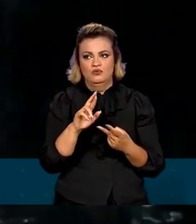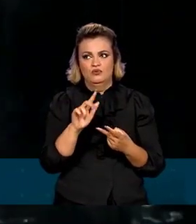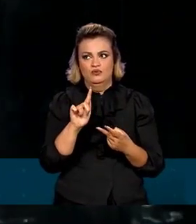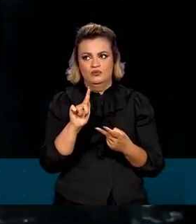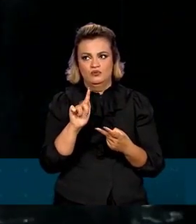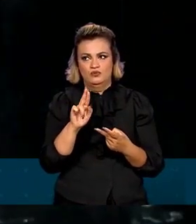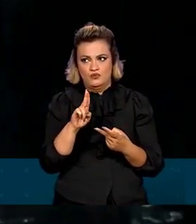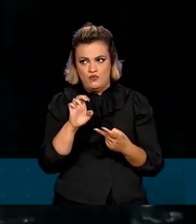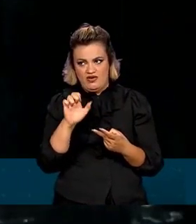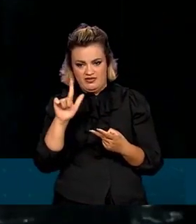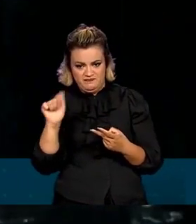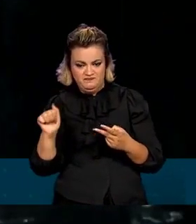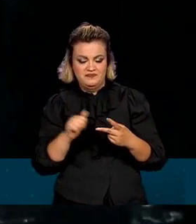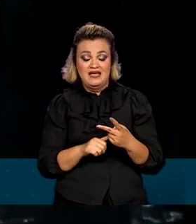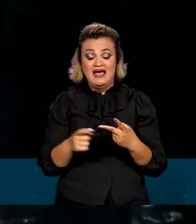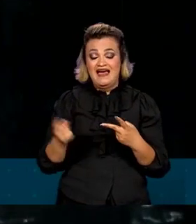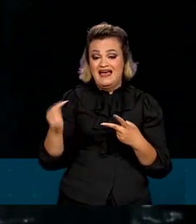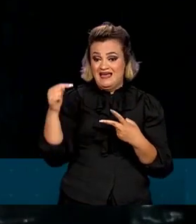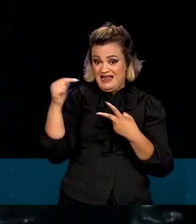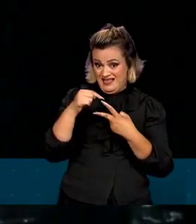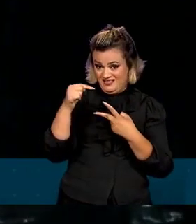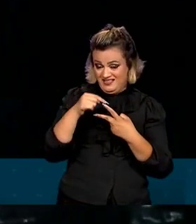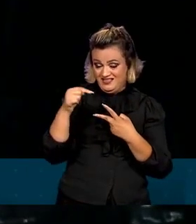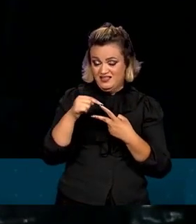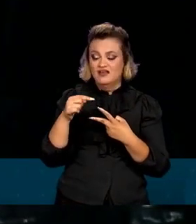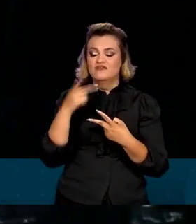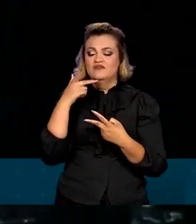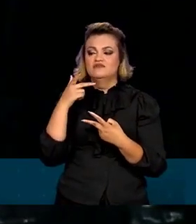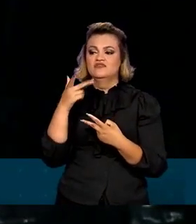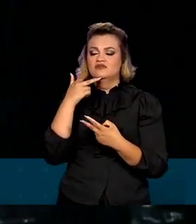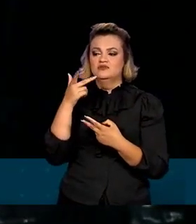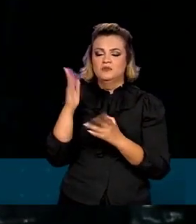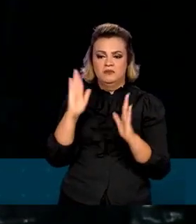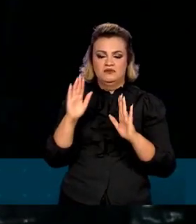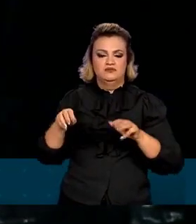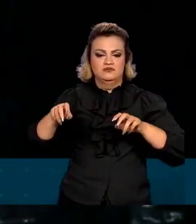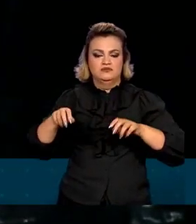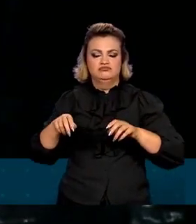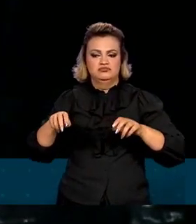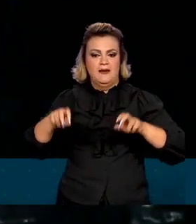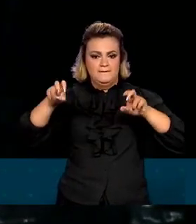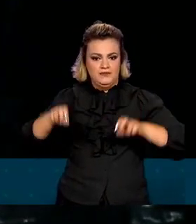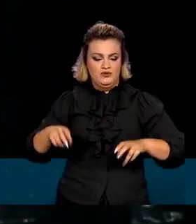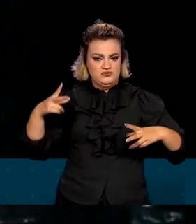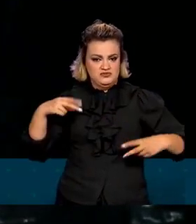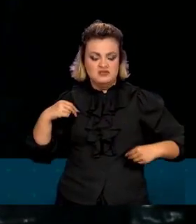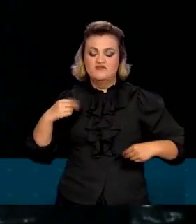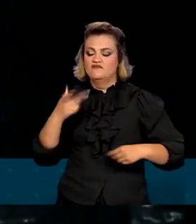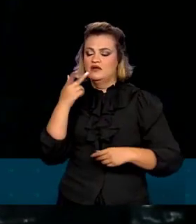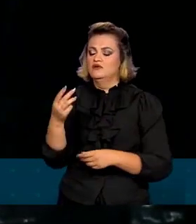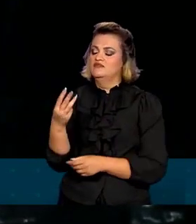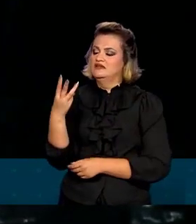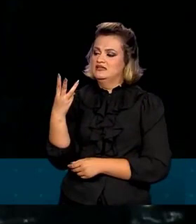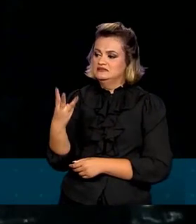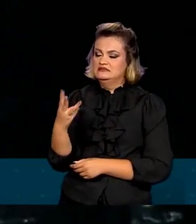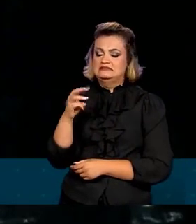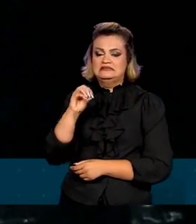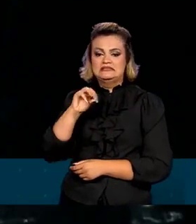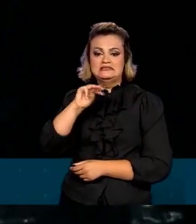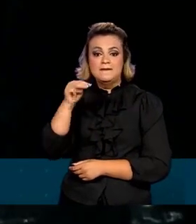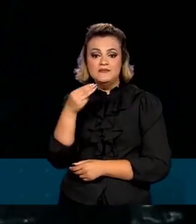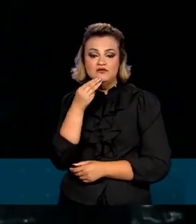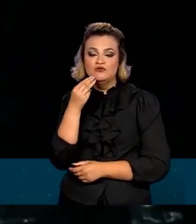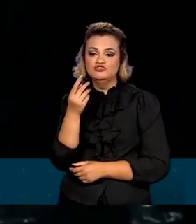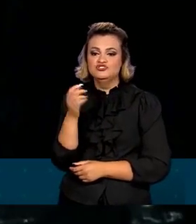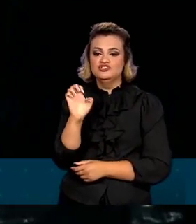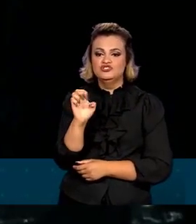presidente Lula, a Alemanha anunciou um aporte de 30 milhões de euros para o fundo. A ministra do Meio Ambiente vai buscar também